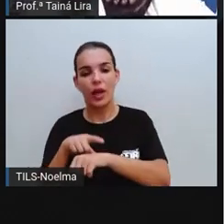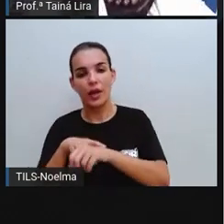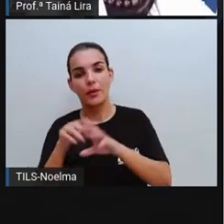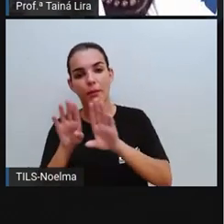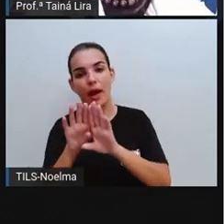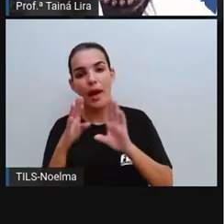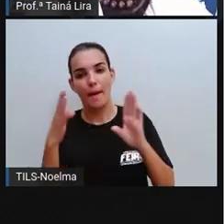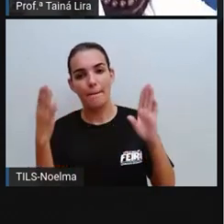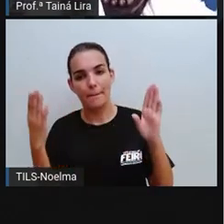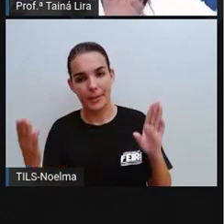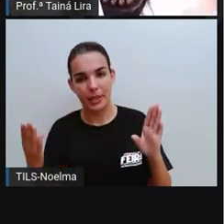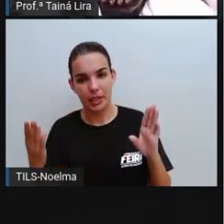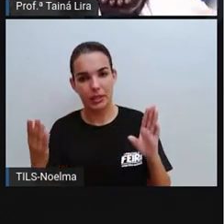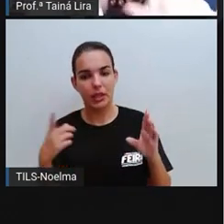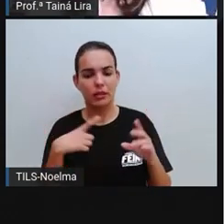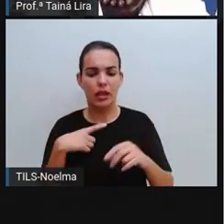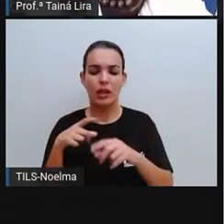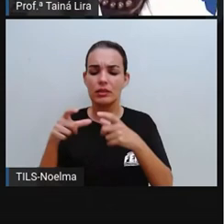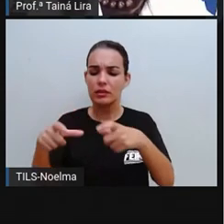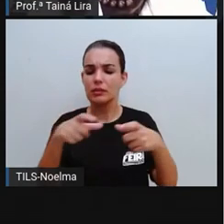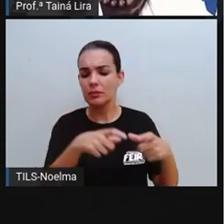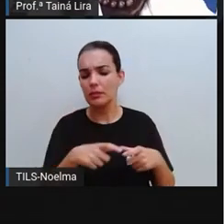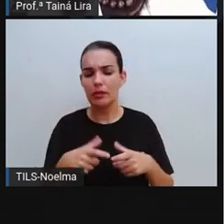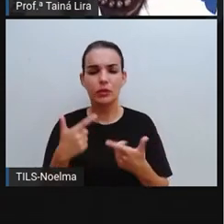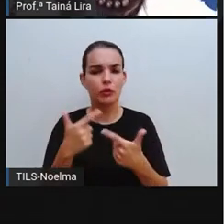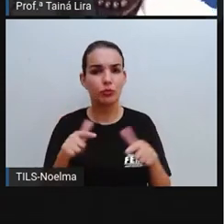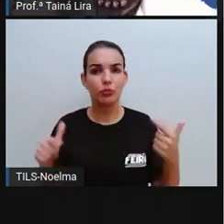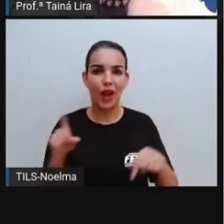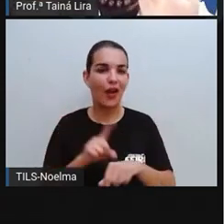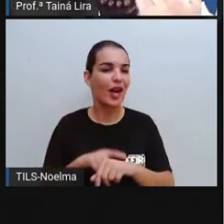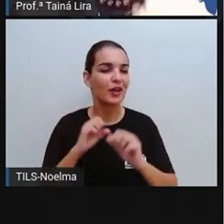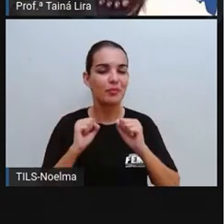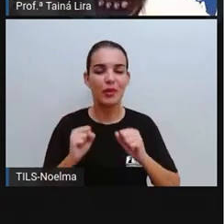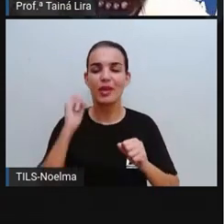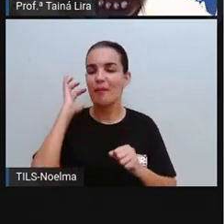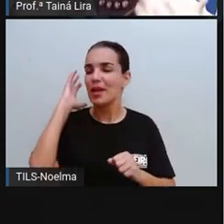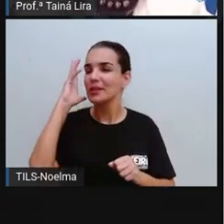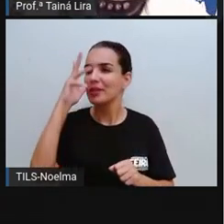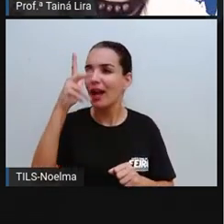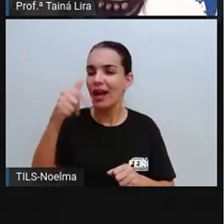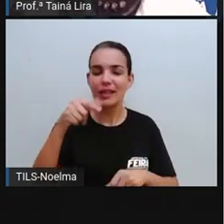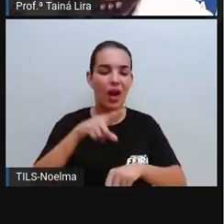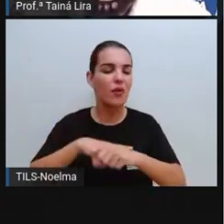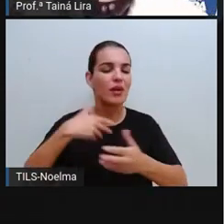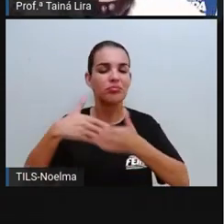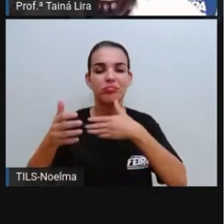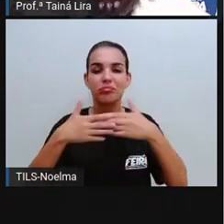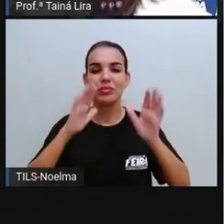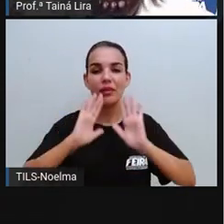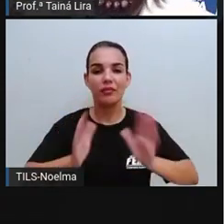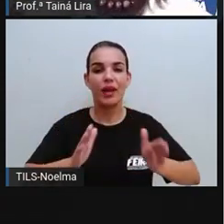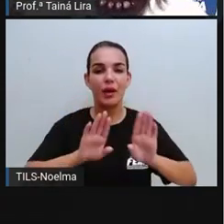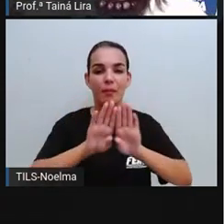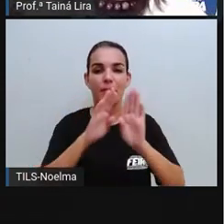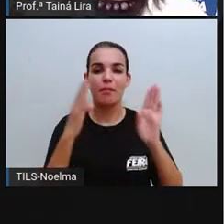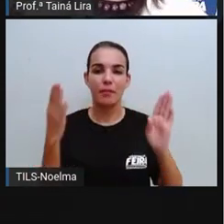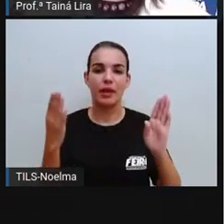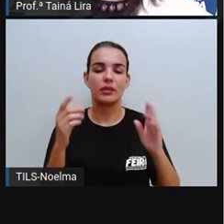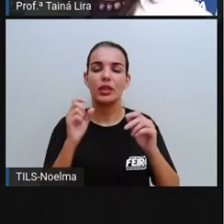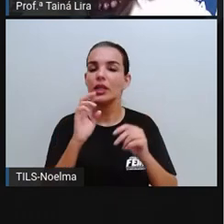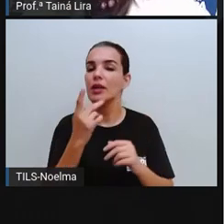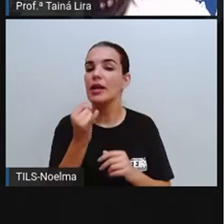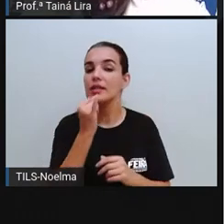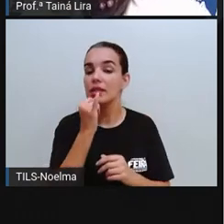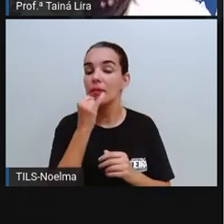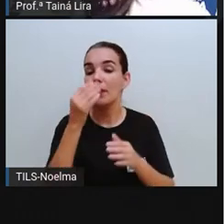e tem espaço que não tem horário, tá bom? Que toda vez que você chegar vai estar aberto, como, por exemplo, uma praia,